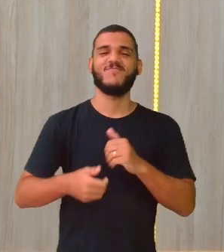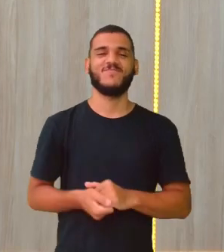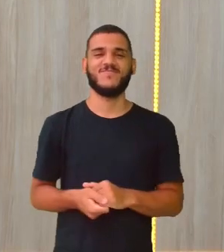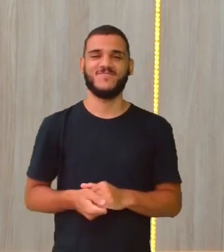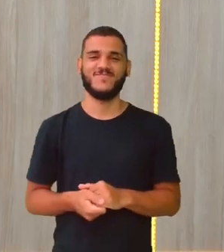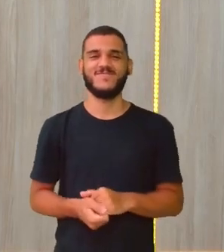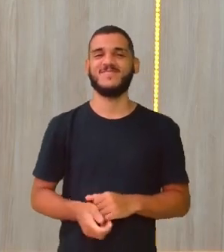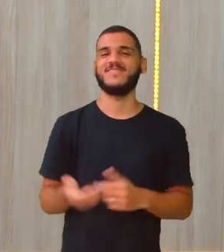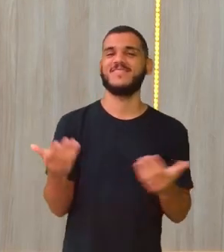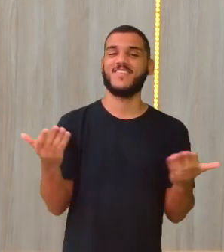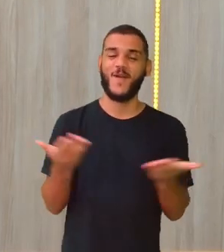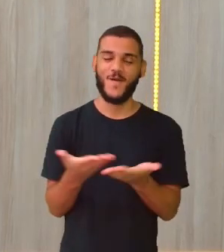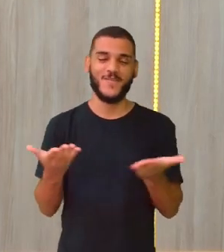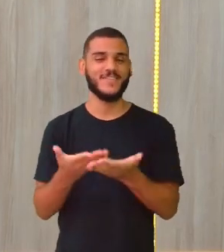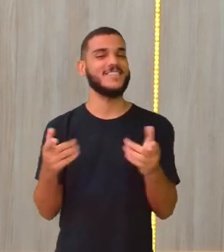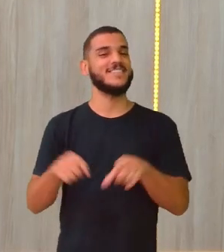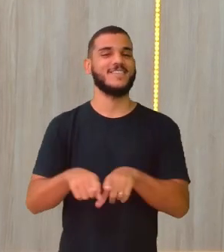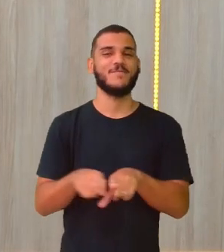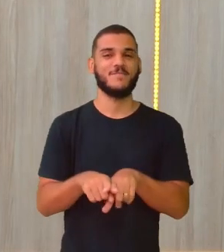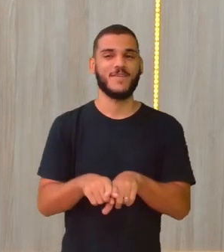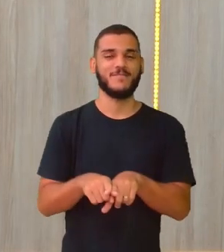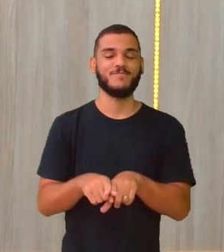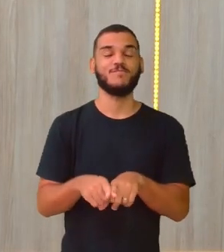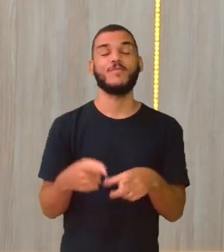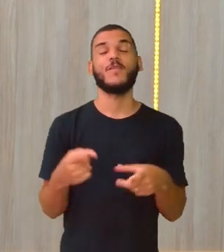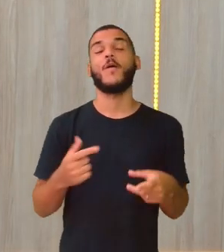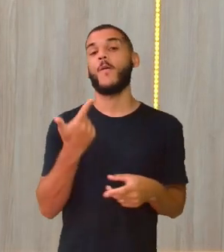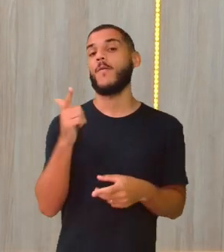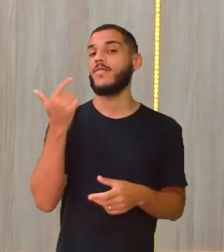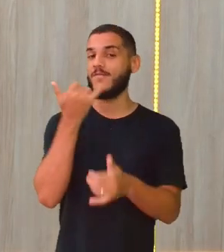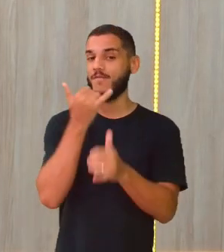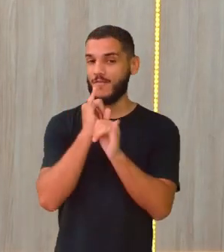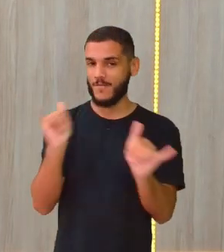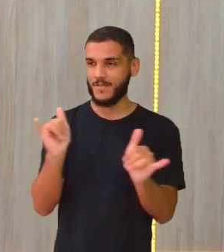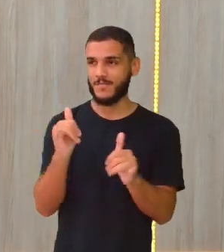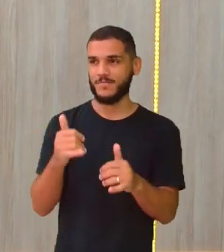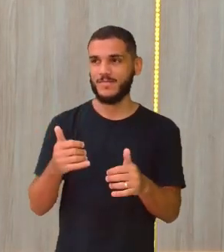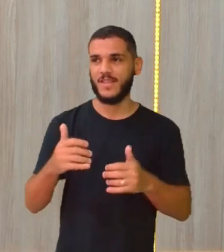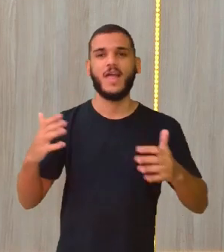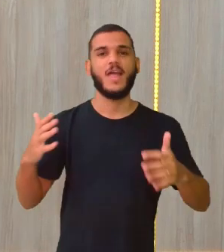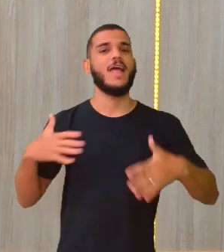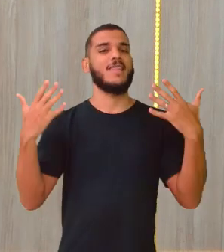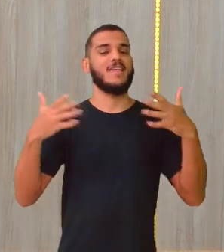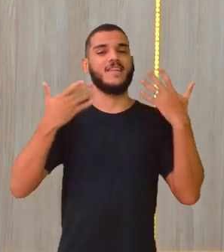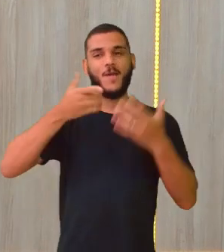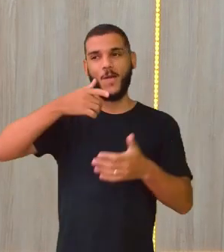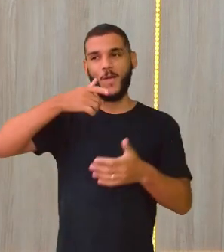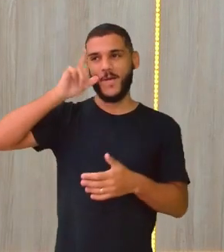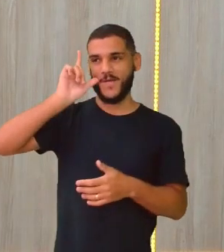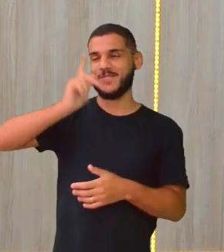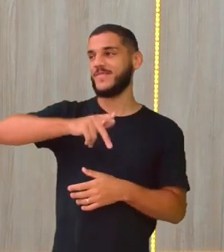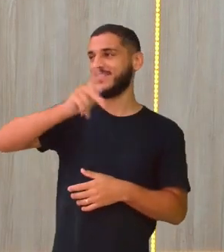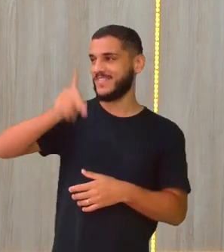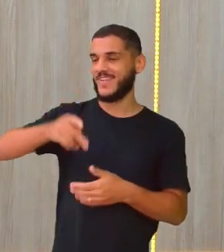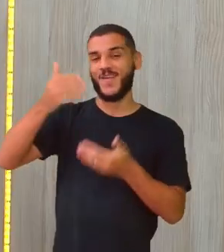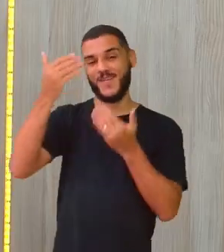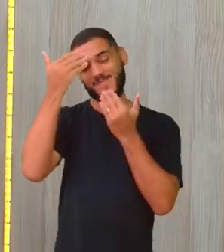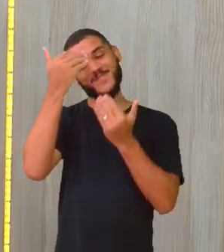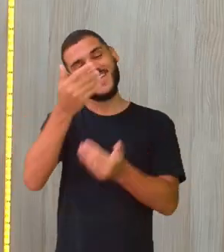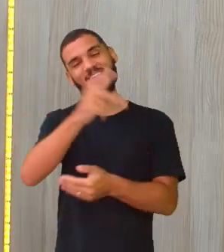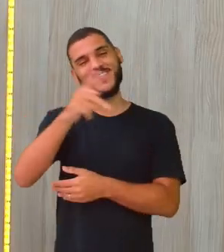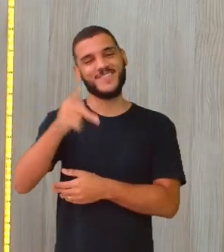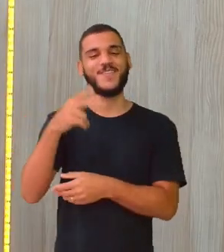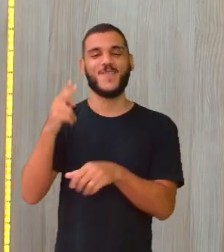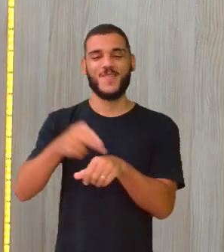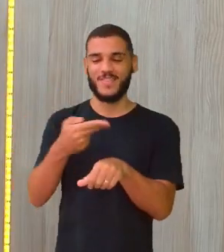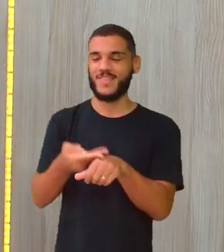É diferente, Outra coisa, né? Alegria ontem, professora. E obrigada, professor, pelo docinho.